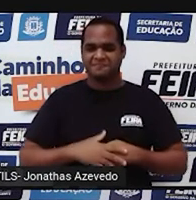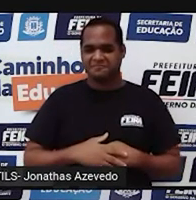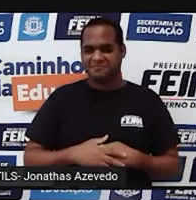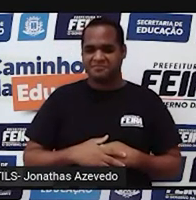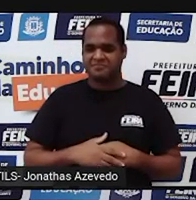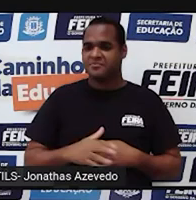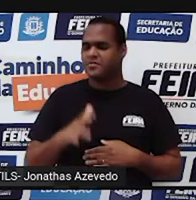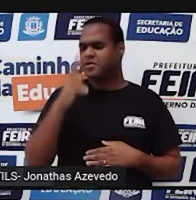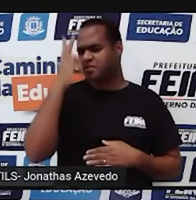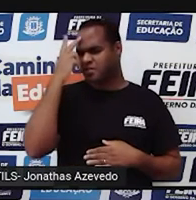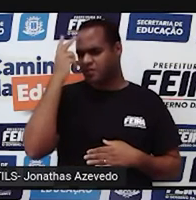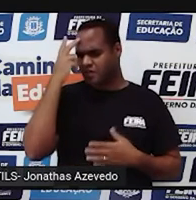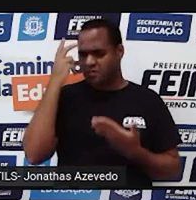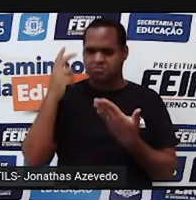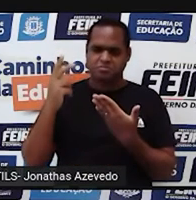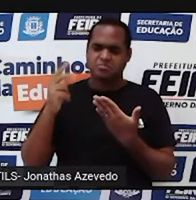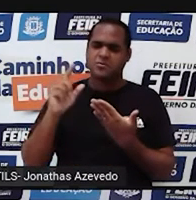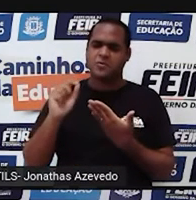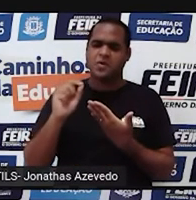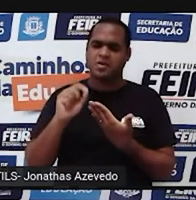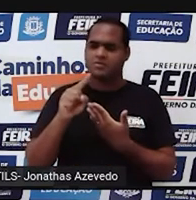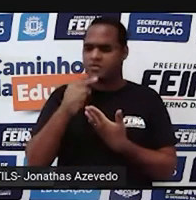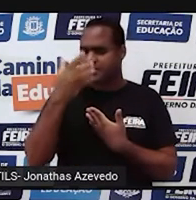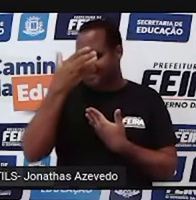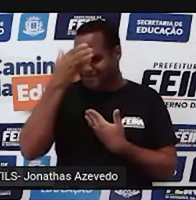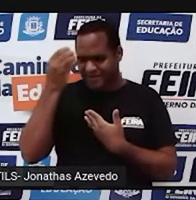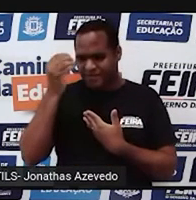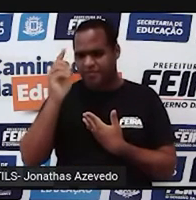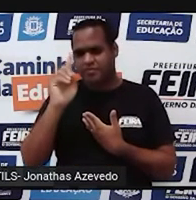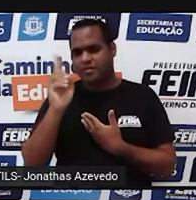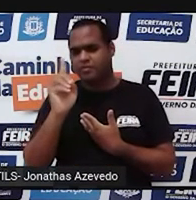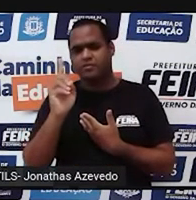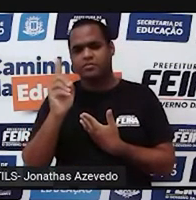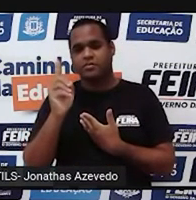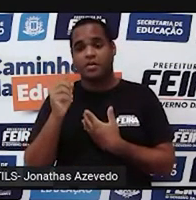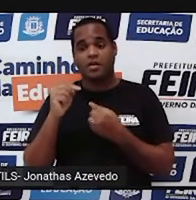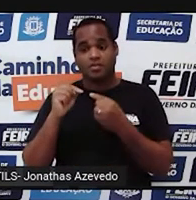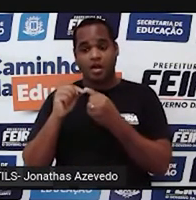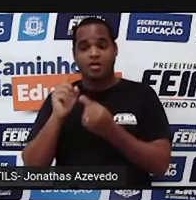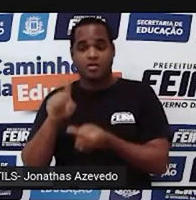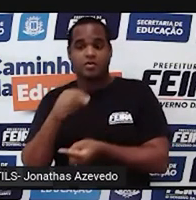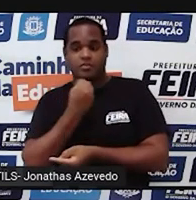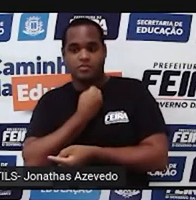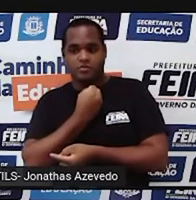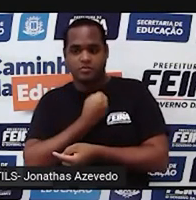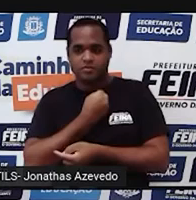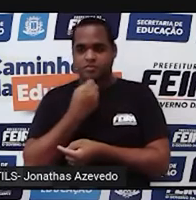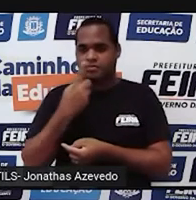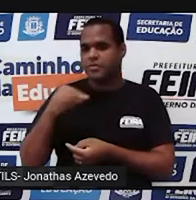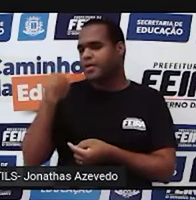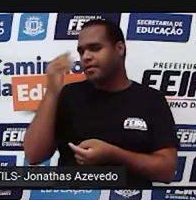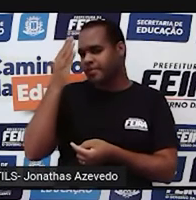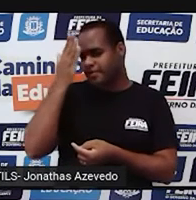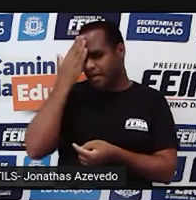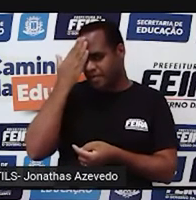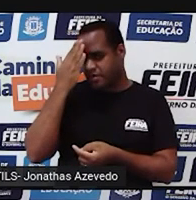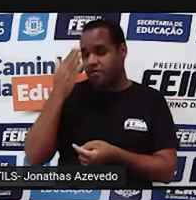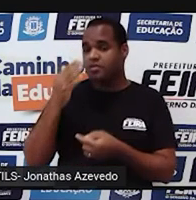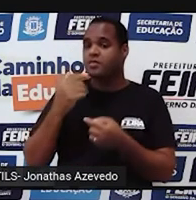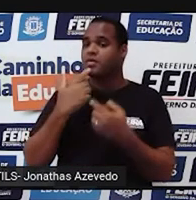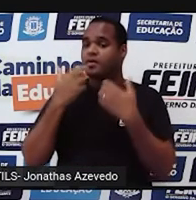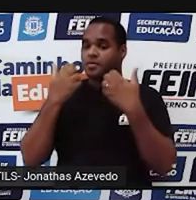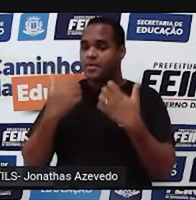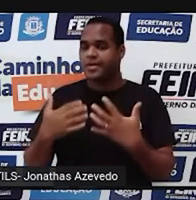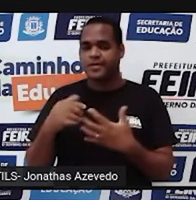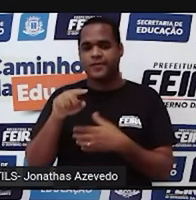naturalmente para que você não esqueça. Números naturais, números que naturalmente a gente usa para